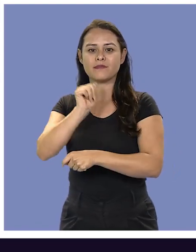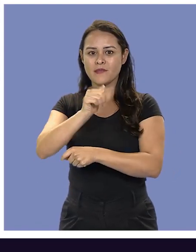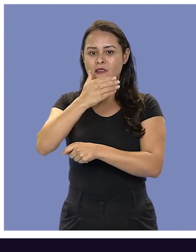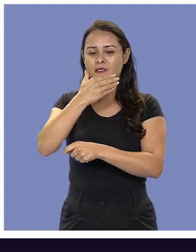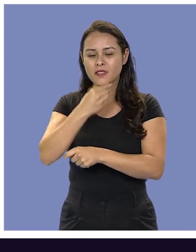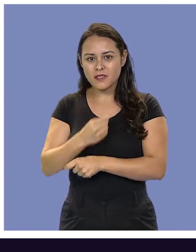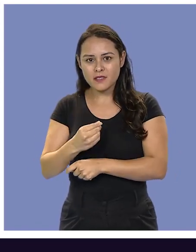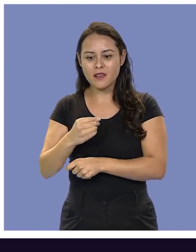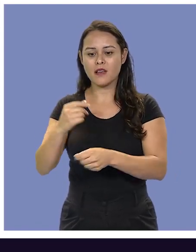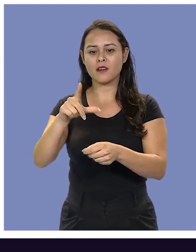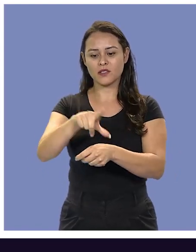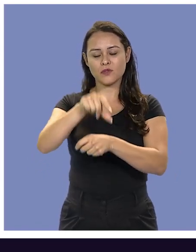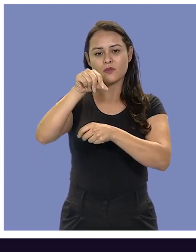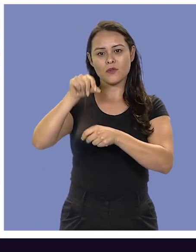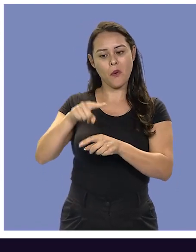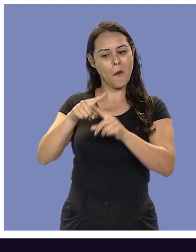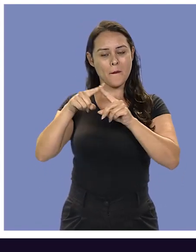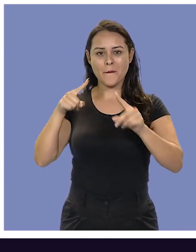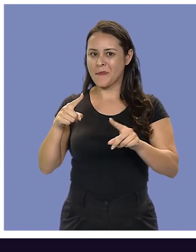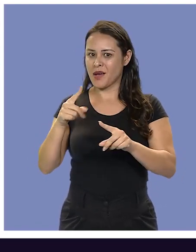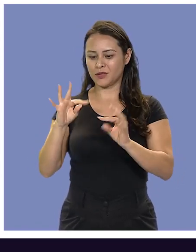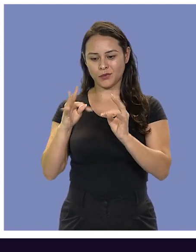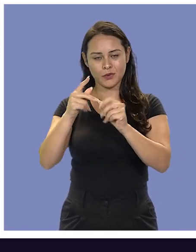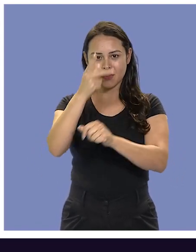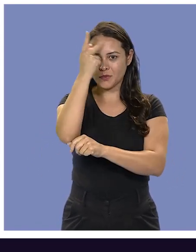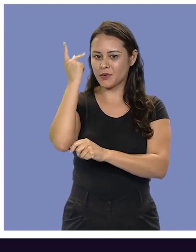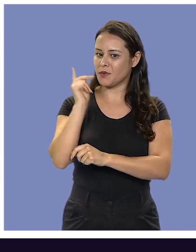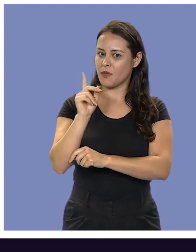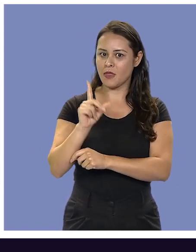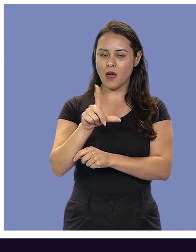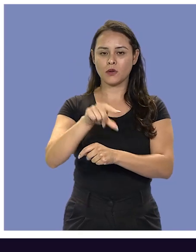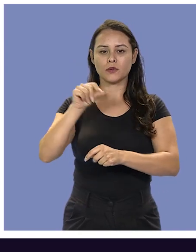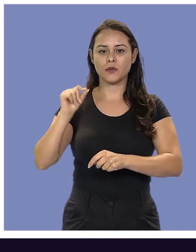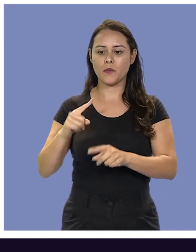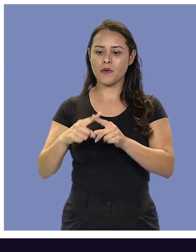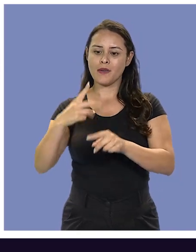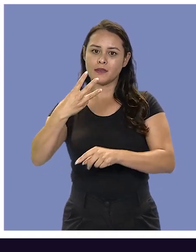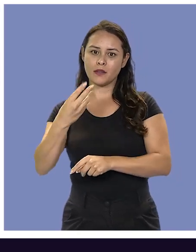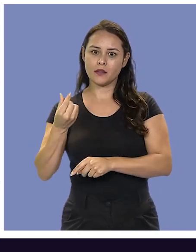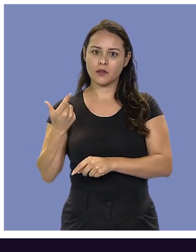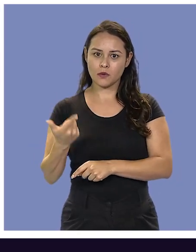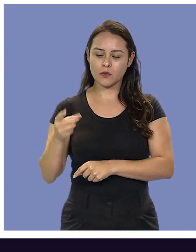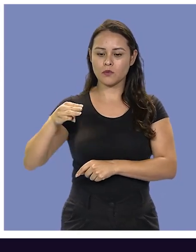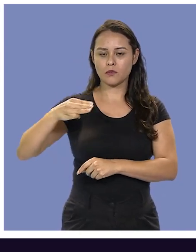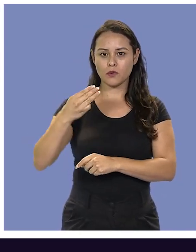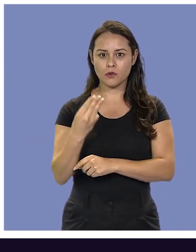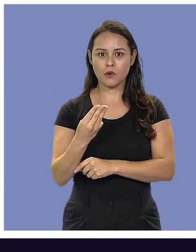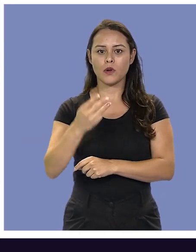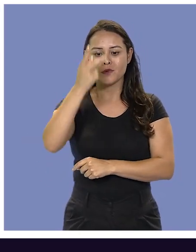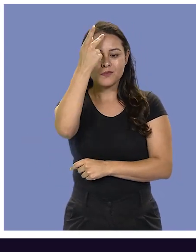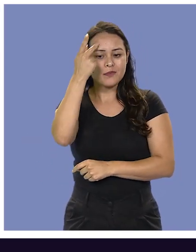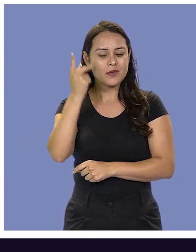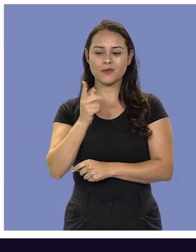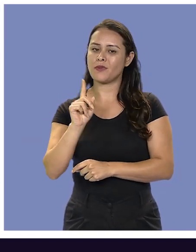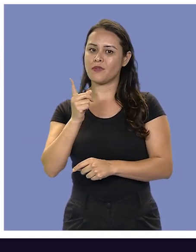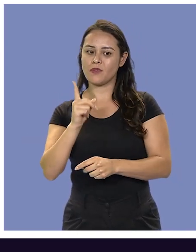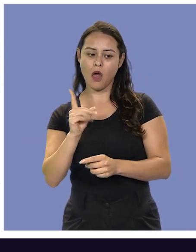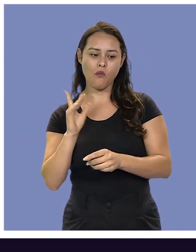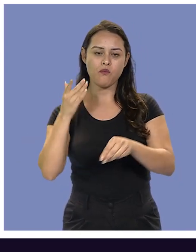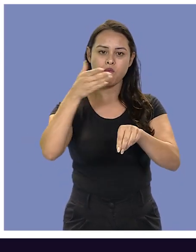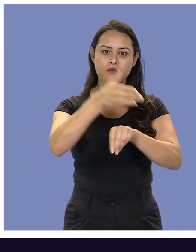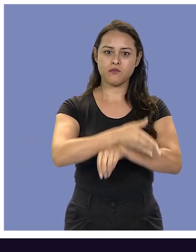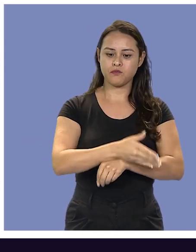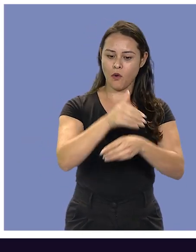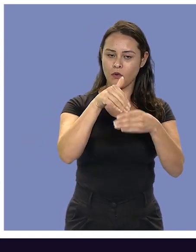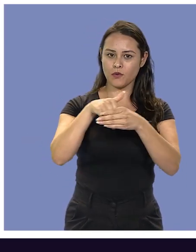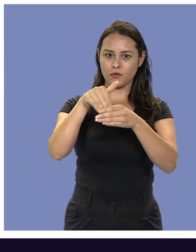brasileiros e brasileiras escolheram, mas nem todo mundo escolheu, né? É que mais de 32 milhões de pessoas deixaram de ir às